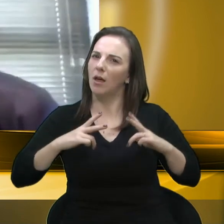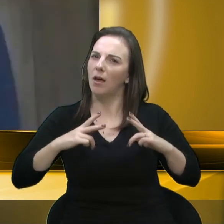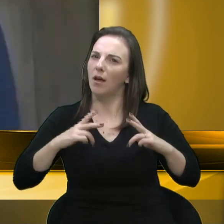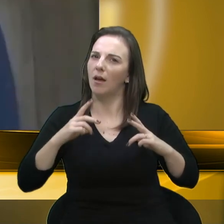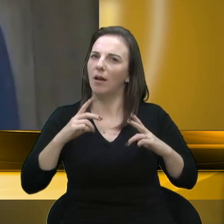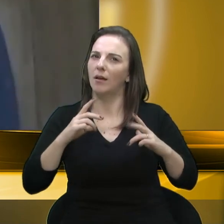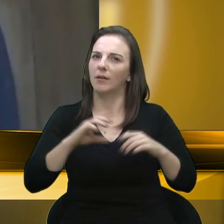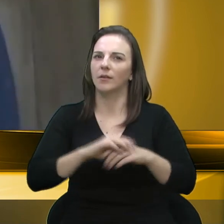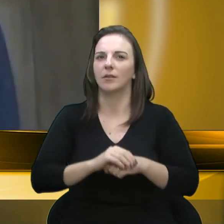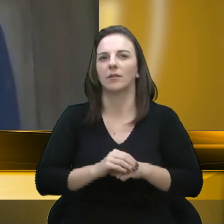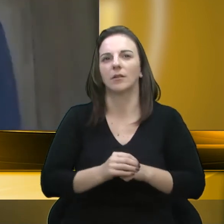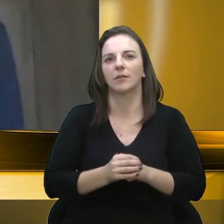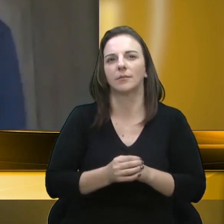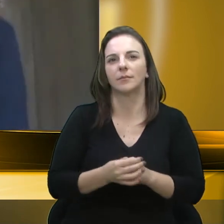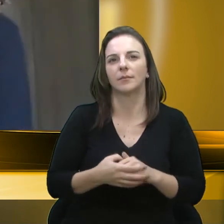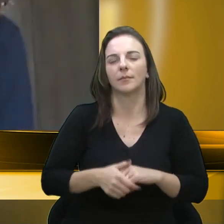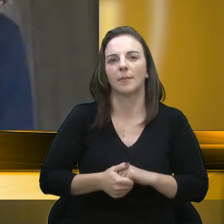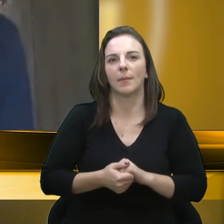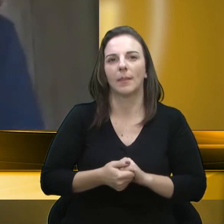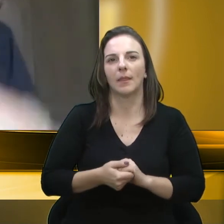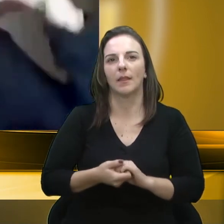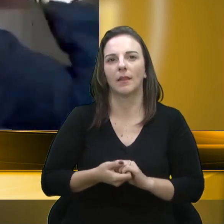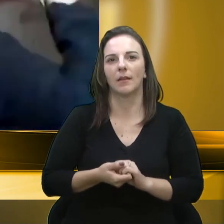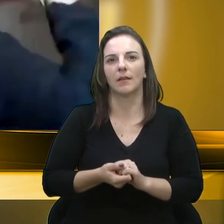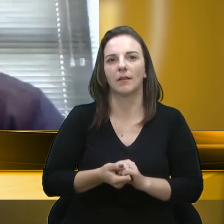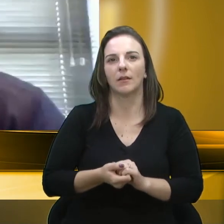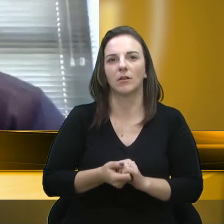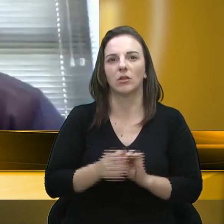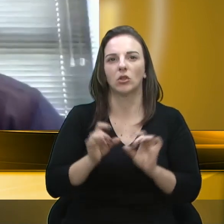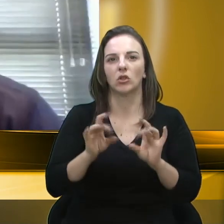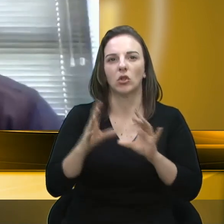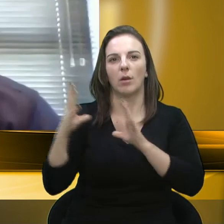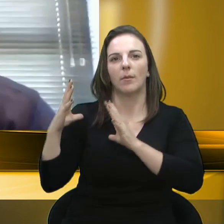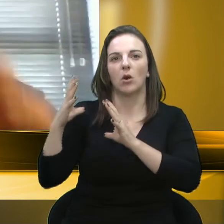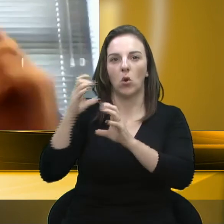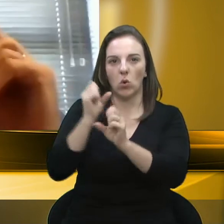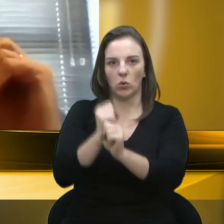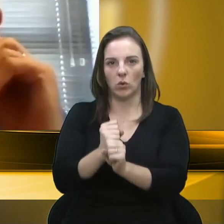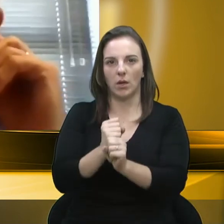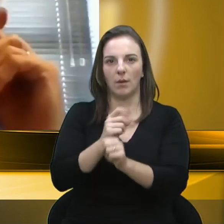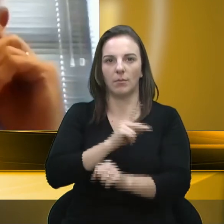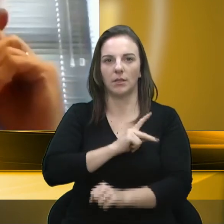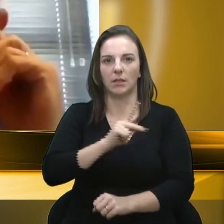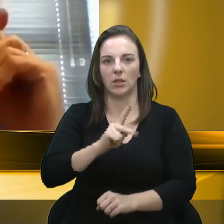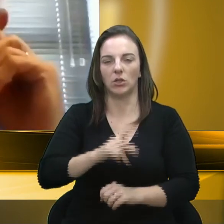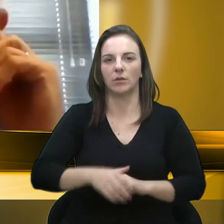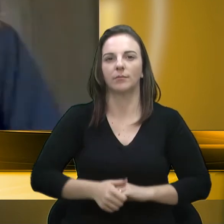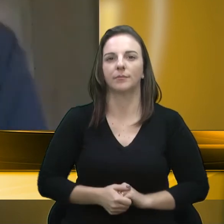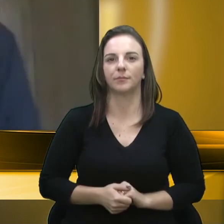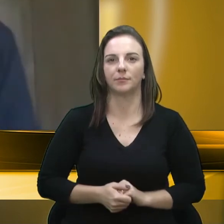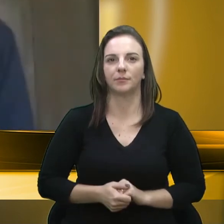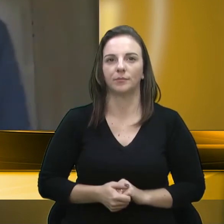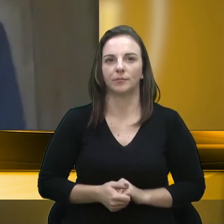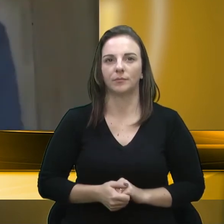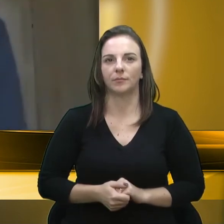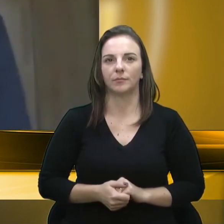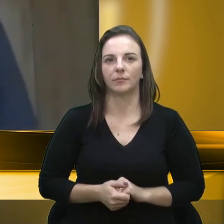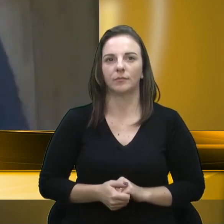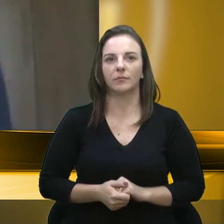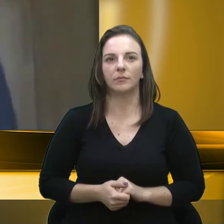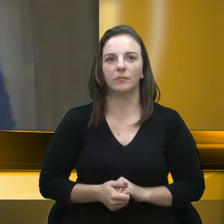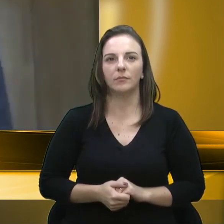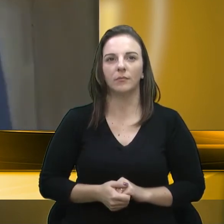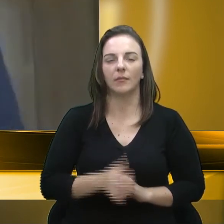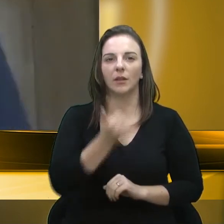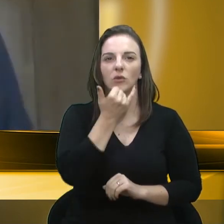obrigada, vereador Cadori. Não concordo com isso, presidente. Plenamente. Obrigado pela parte. Desculpa,